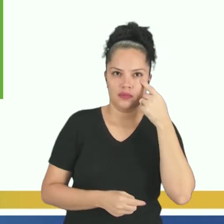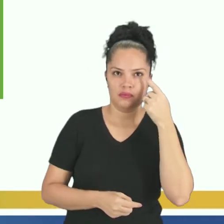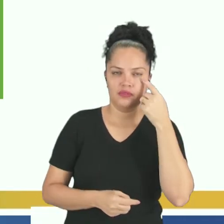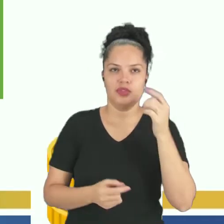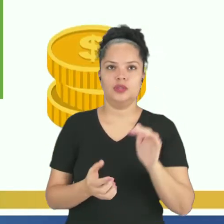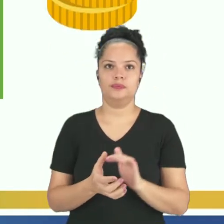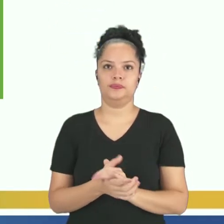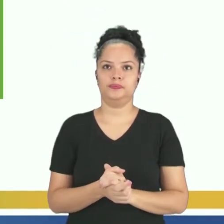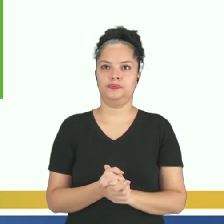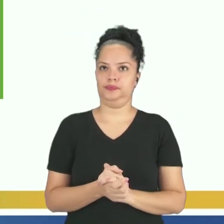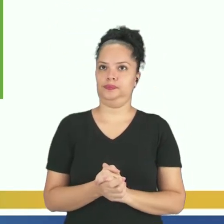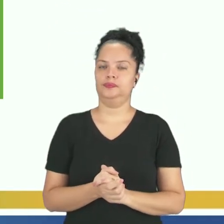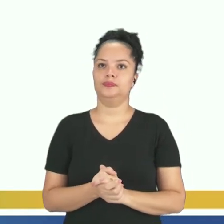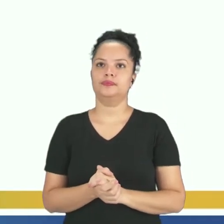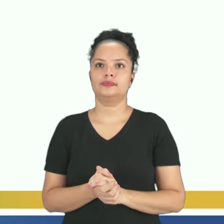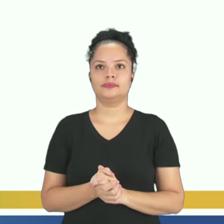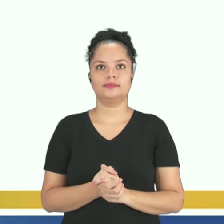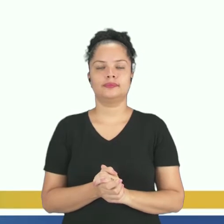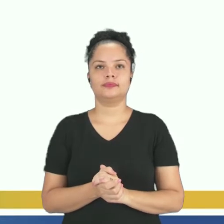Vamos lá?